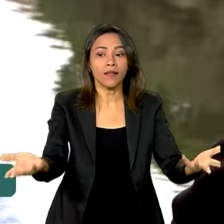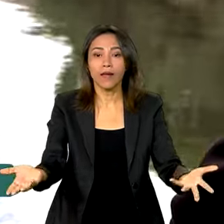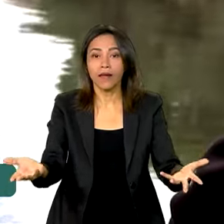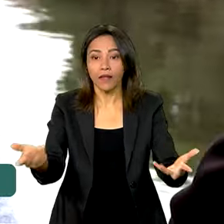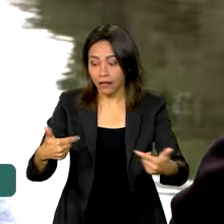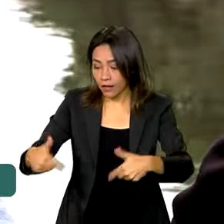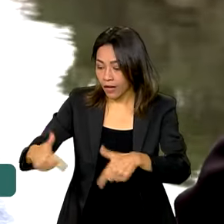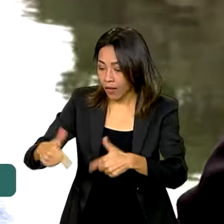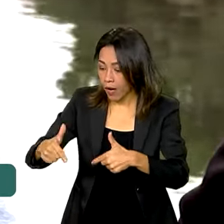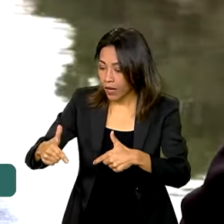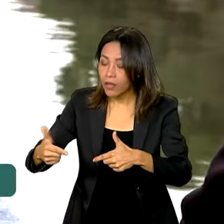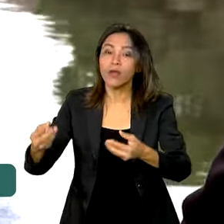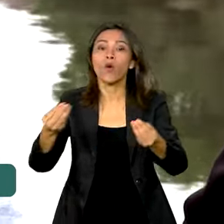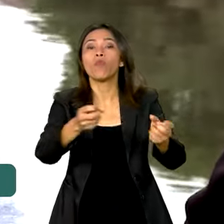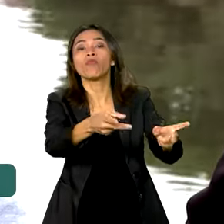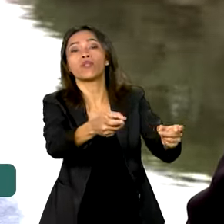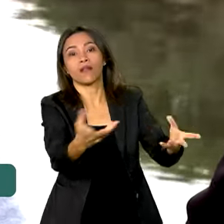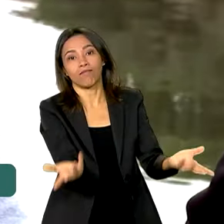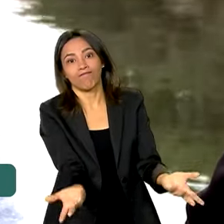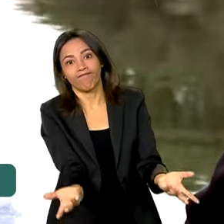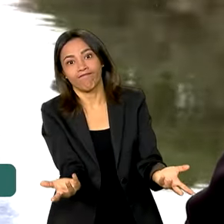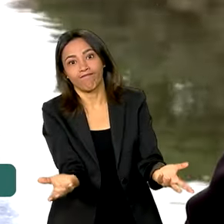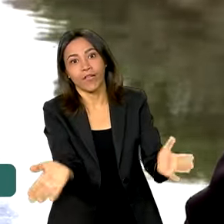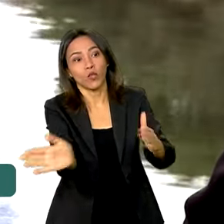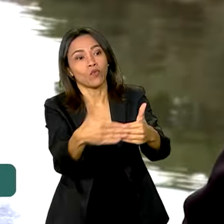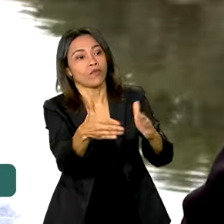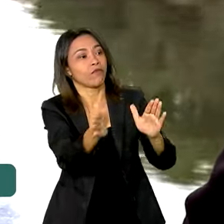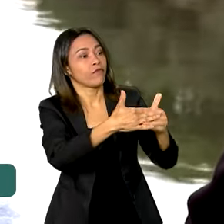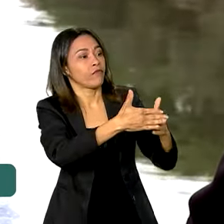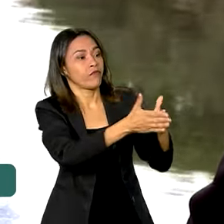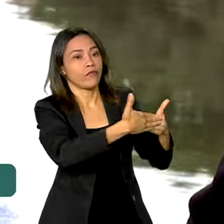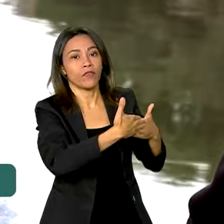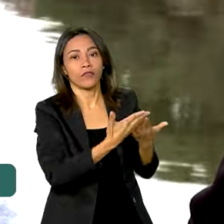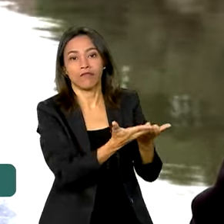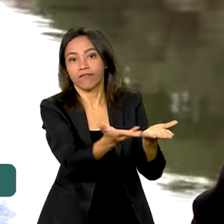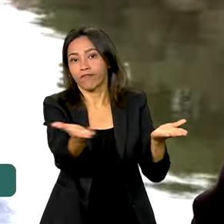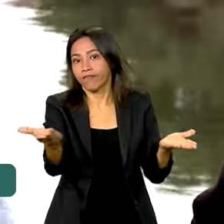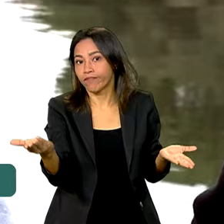Como é a pessoa vai vender o produto? Mercado público fechado, né?